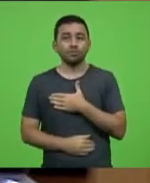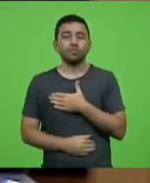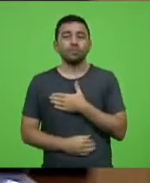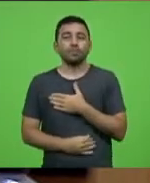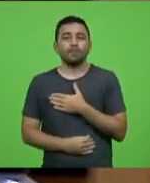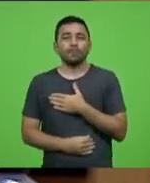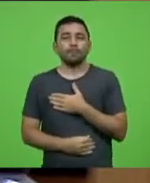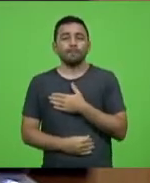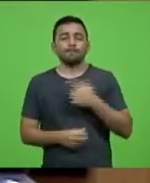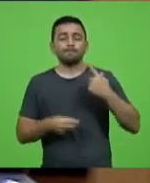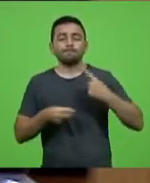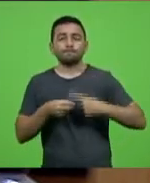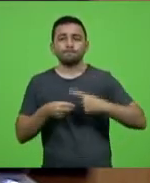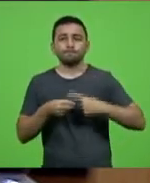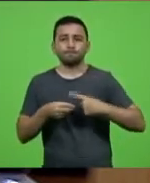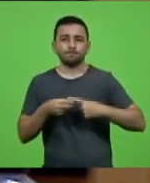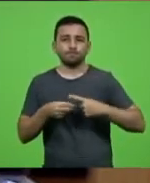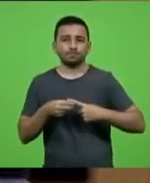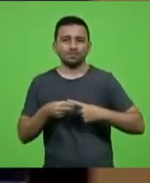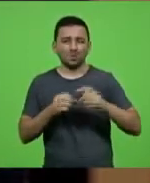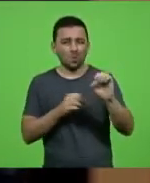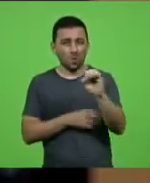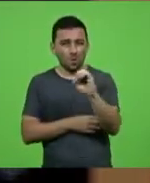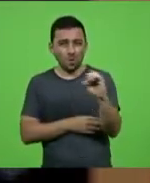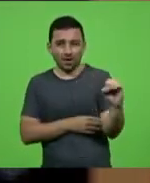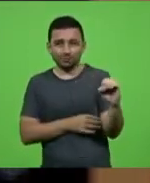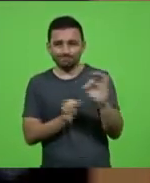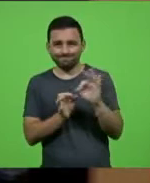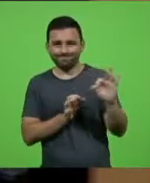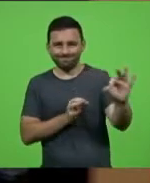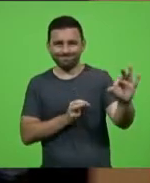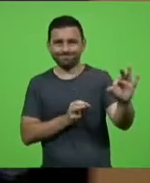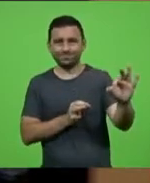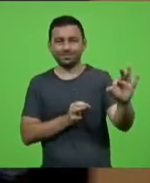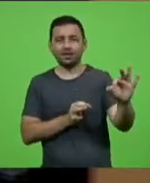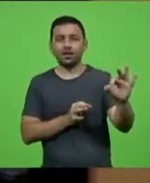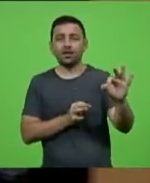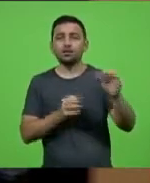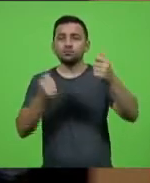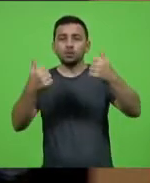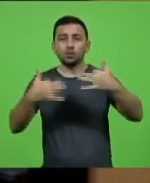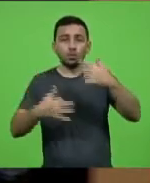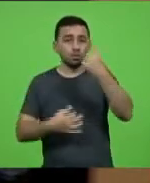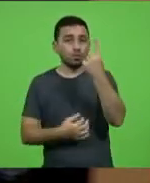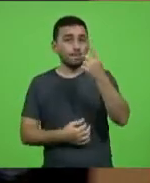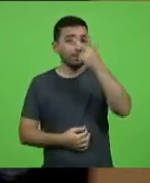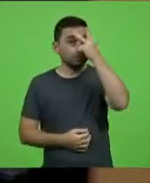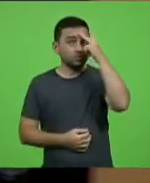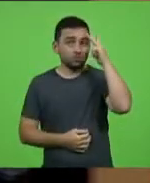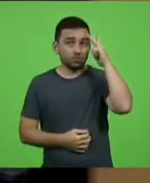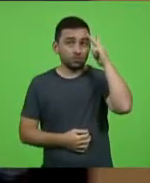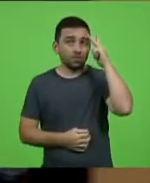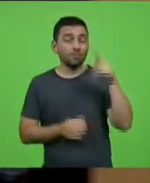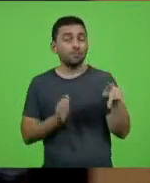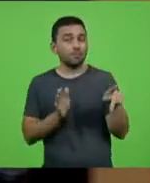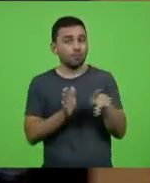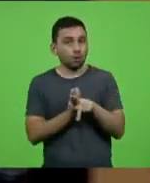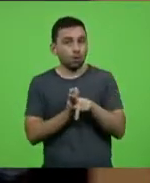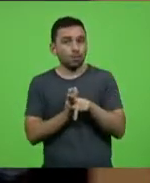do município do extremo oeste, me ligando, que uma pessoa lá, que era do sistema